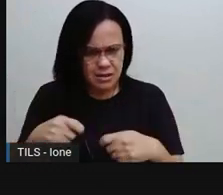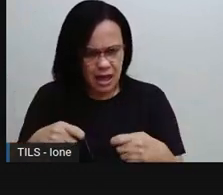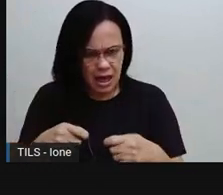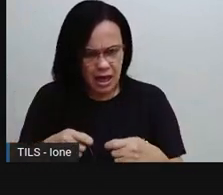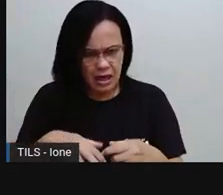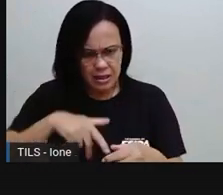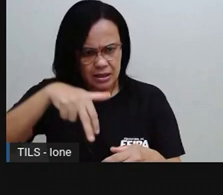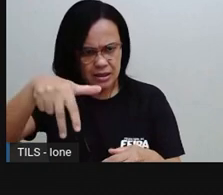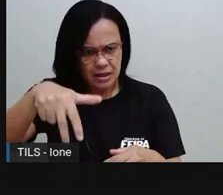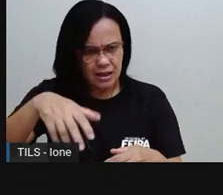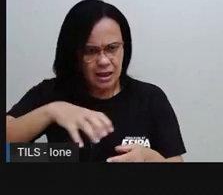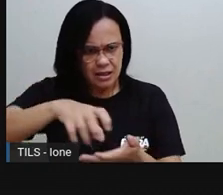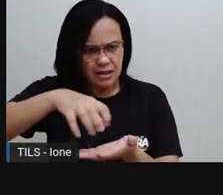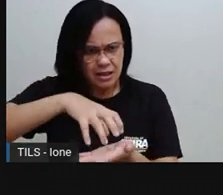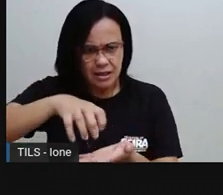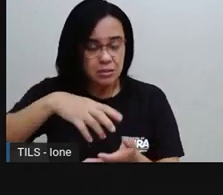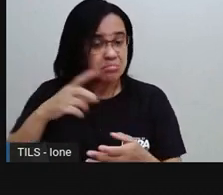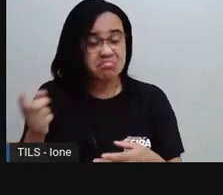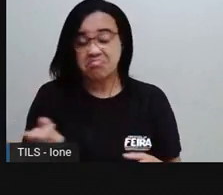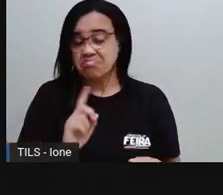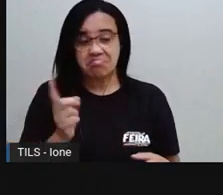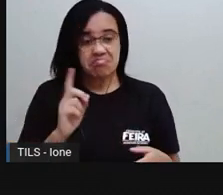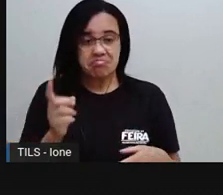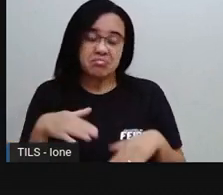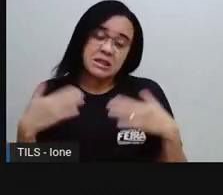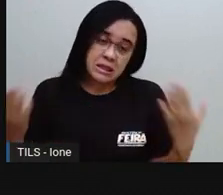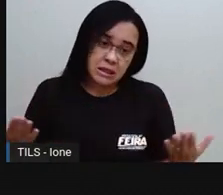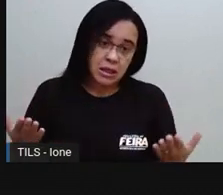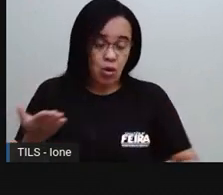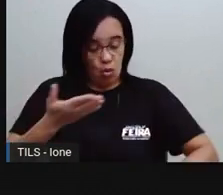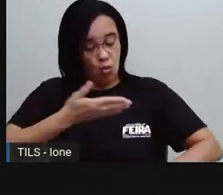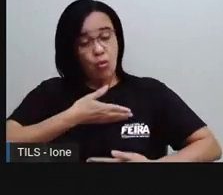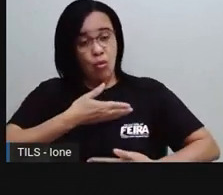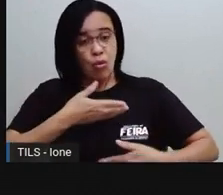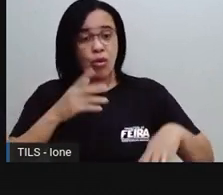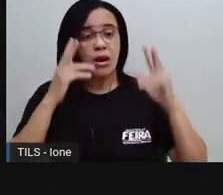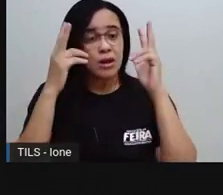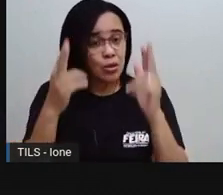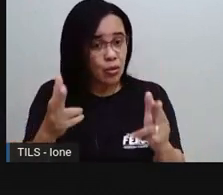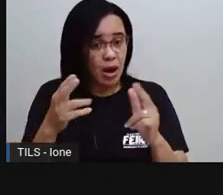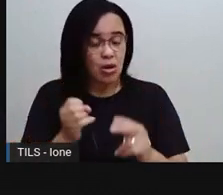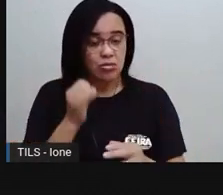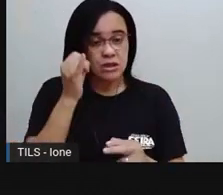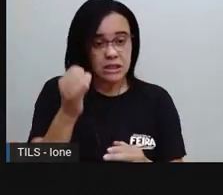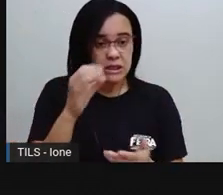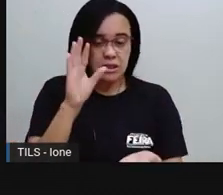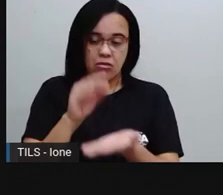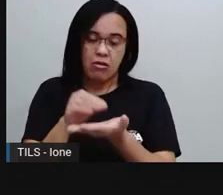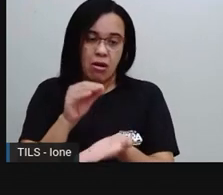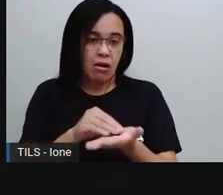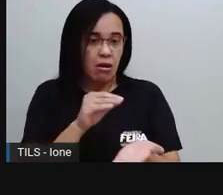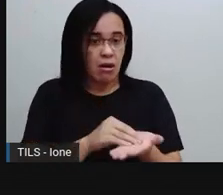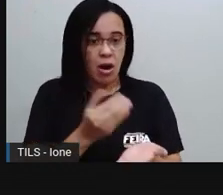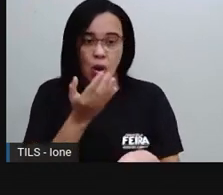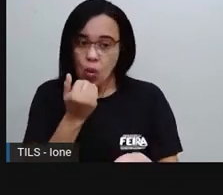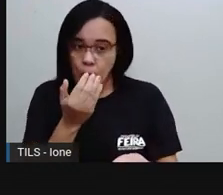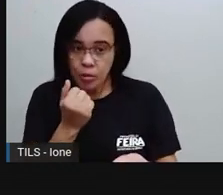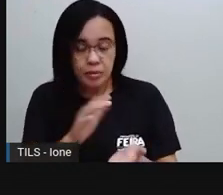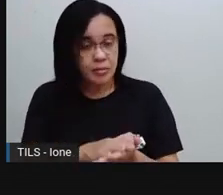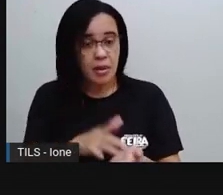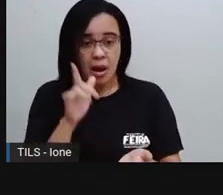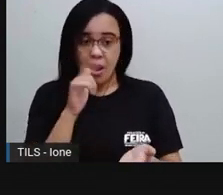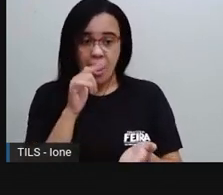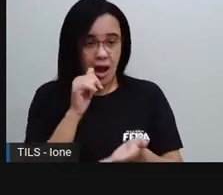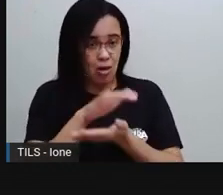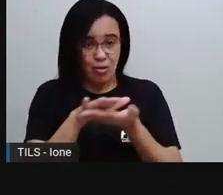Pois é, o nosso corpo é a mesma coisa. Se ele não receber comida e água, ele não vai funcionar, não. Vai ficar, ó, bem